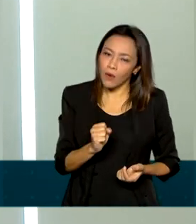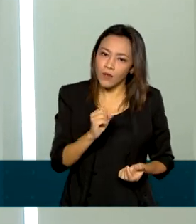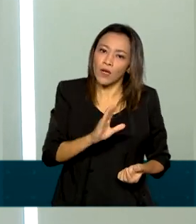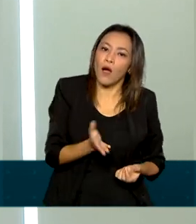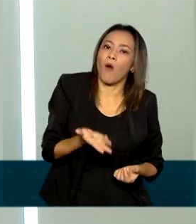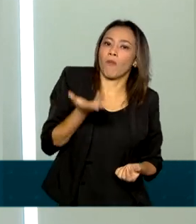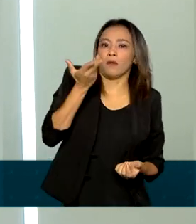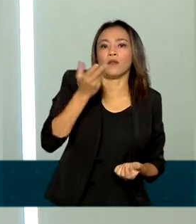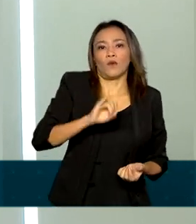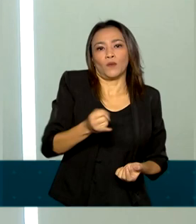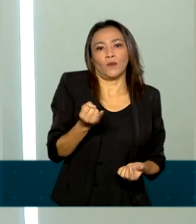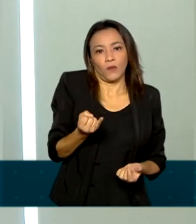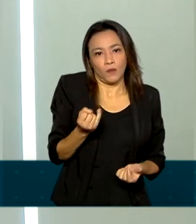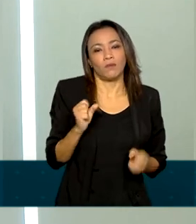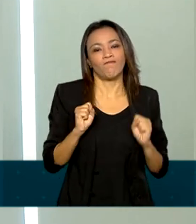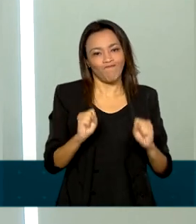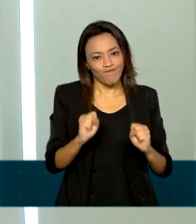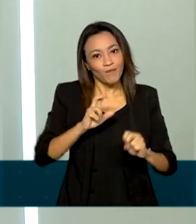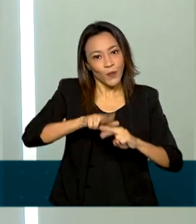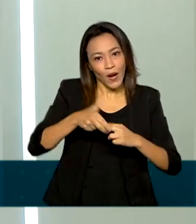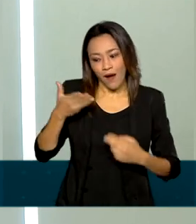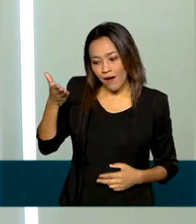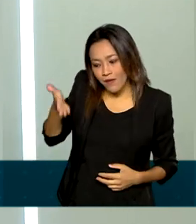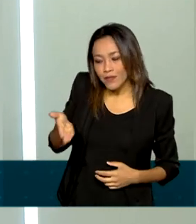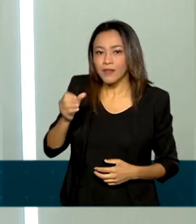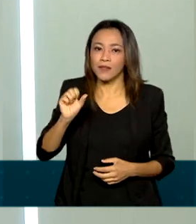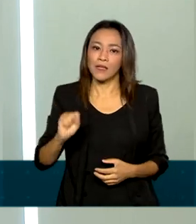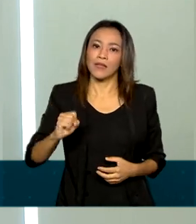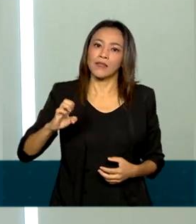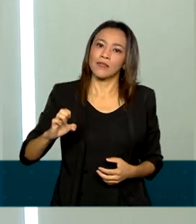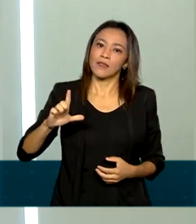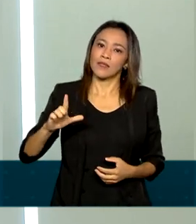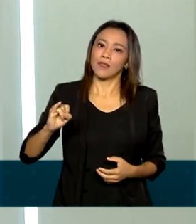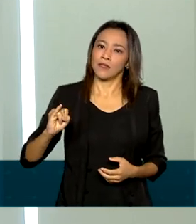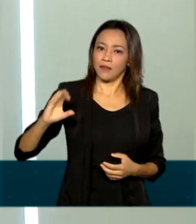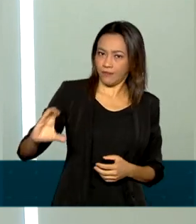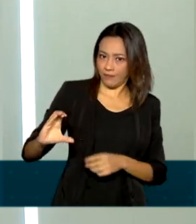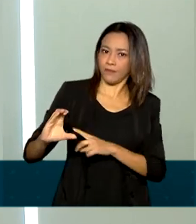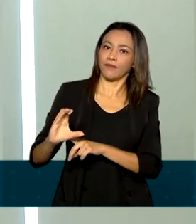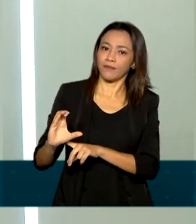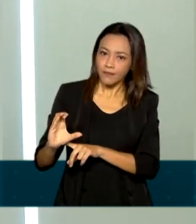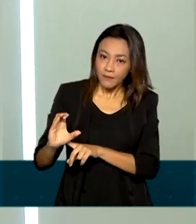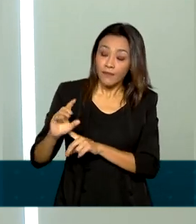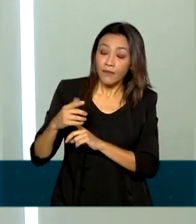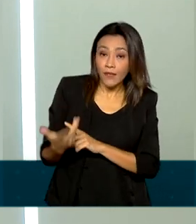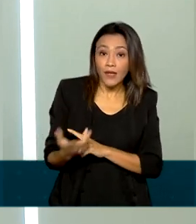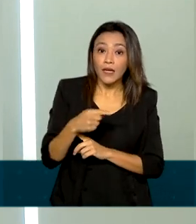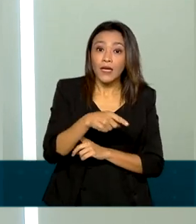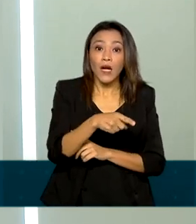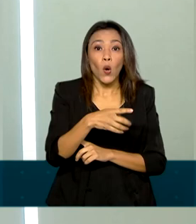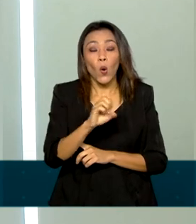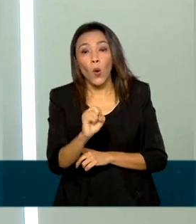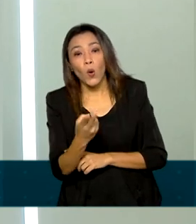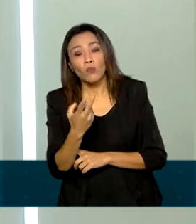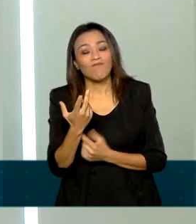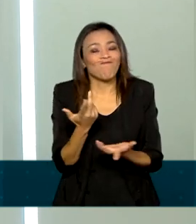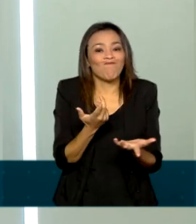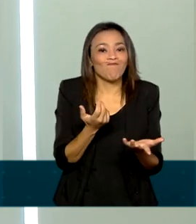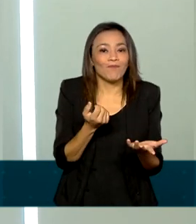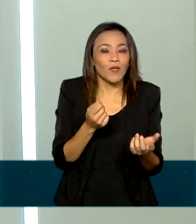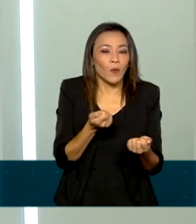afetados e os consumidores, como agentes econômicos individuais, eles podem deixar de comprar alguns bens,